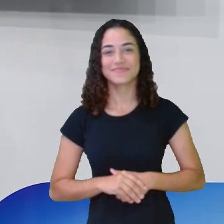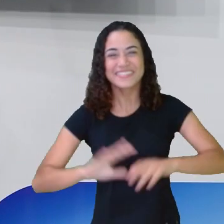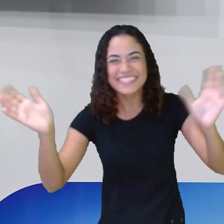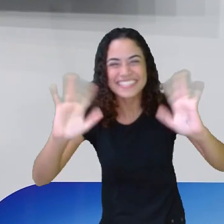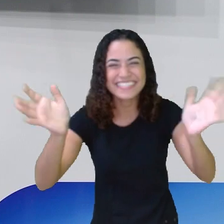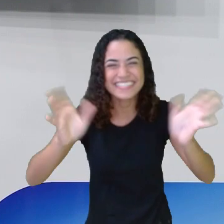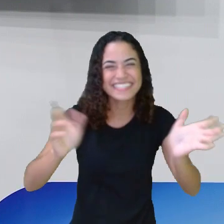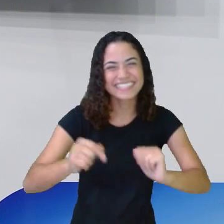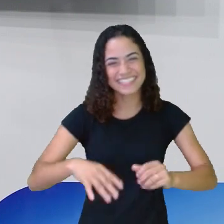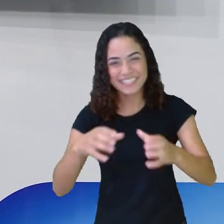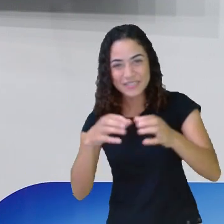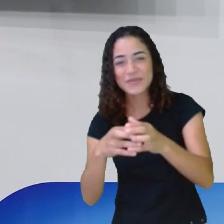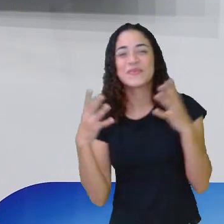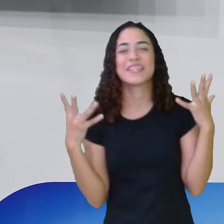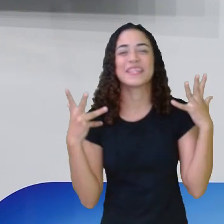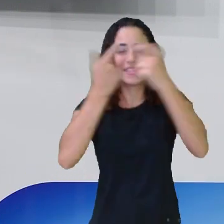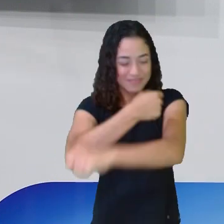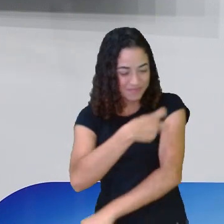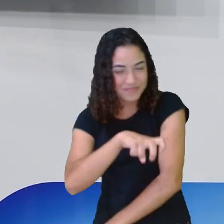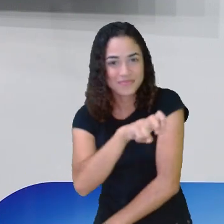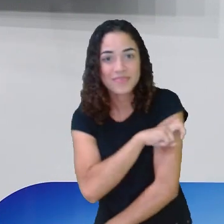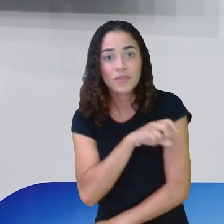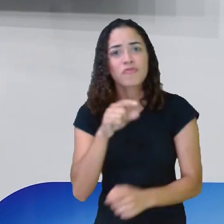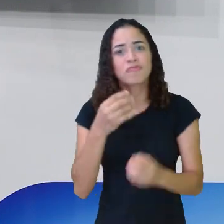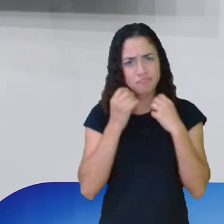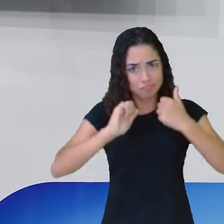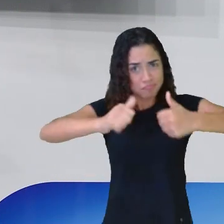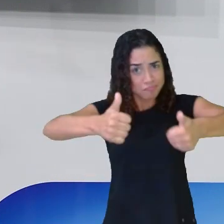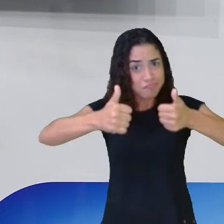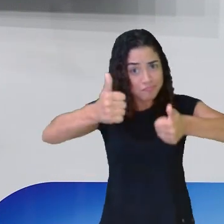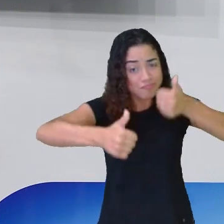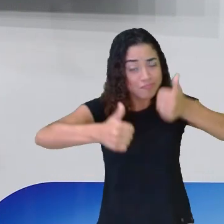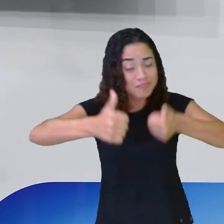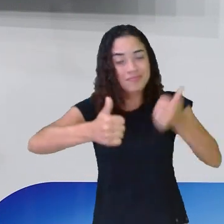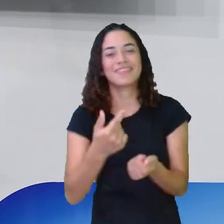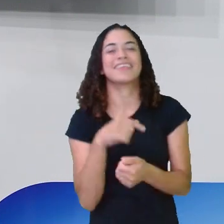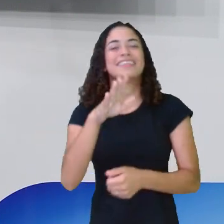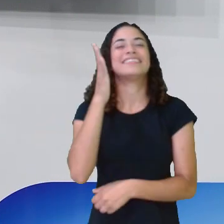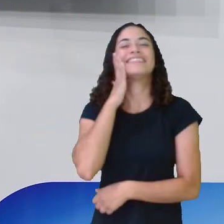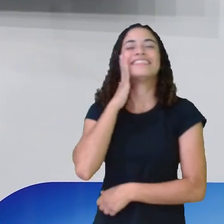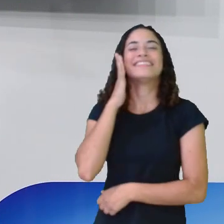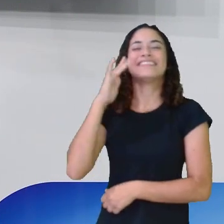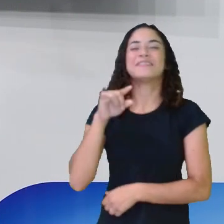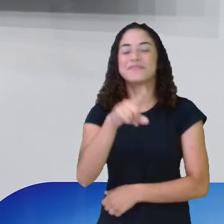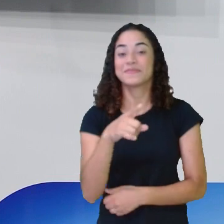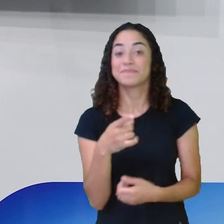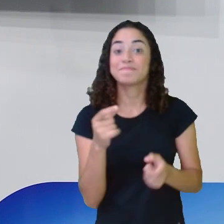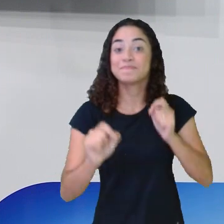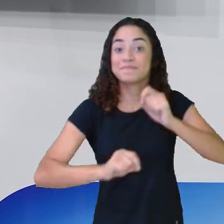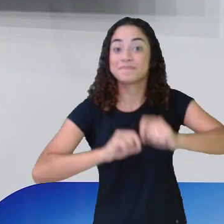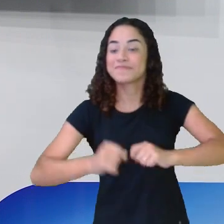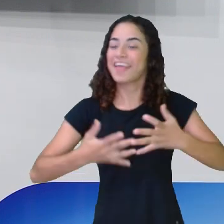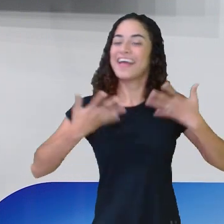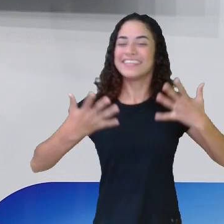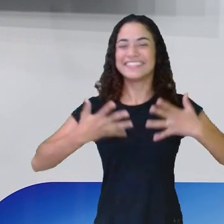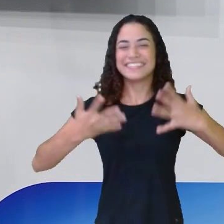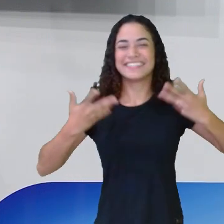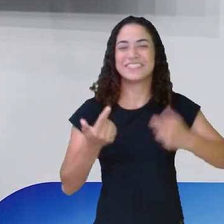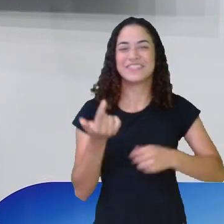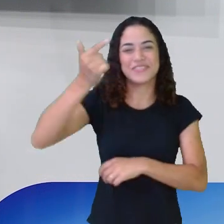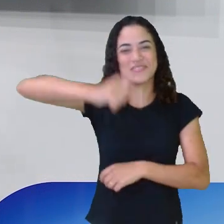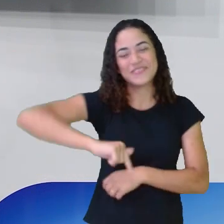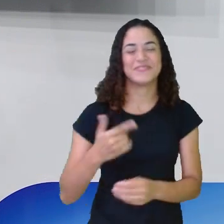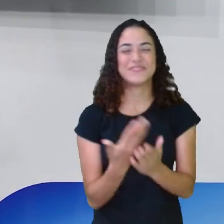Olá turminha linda do quinto ano, como vocês estão? Sei que com certeza estão aí animados para